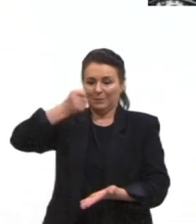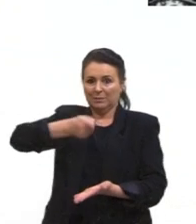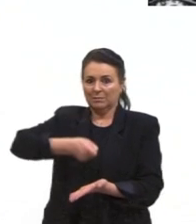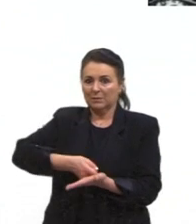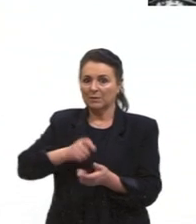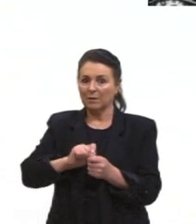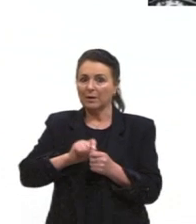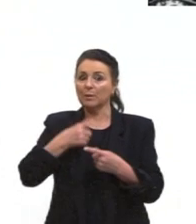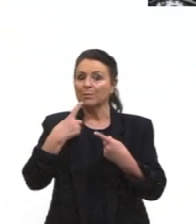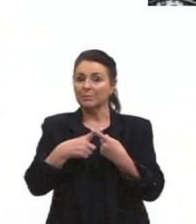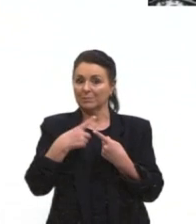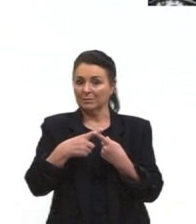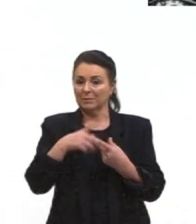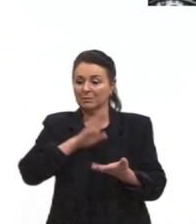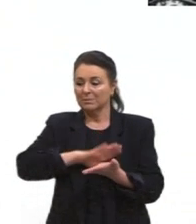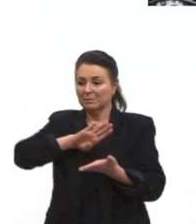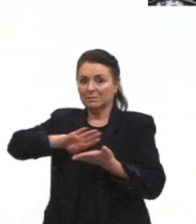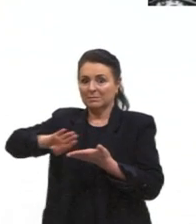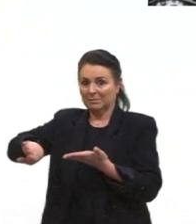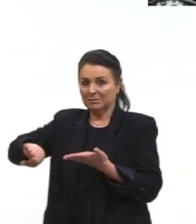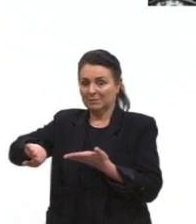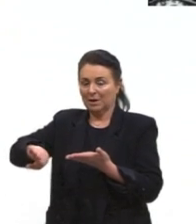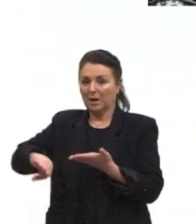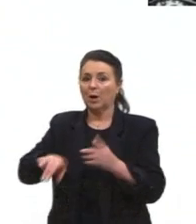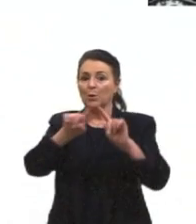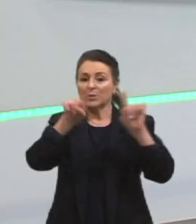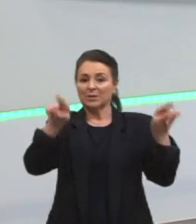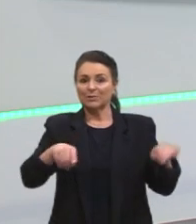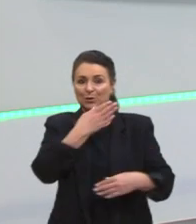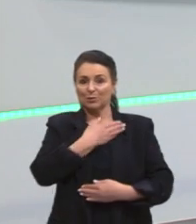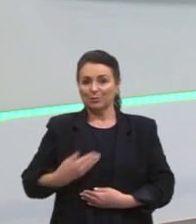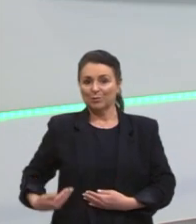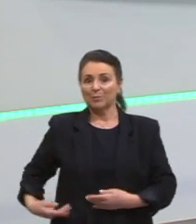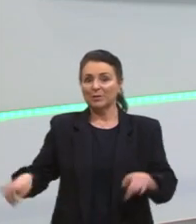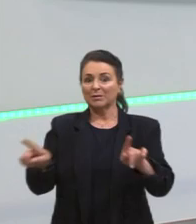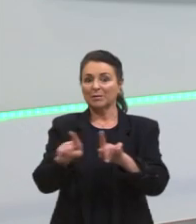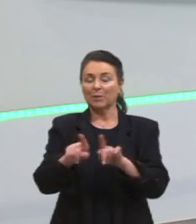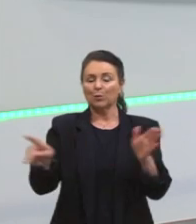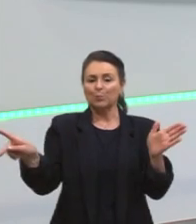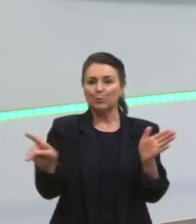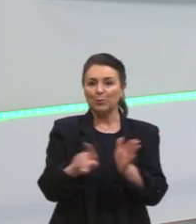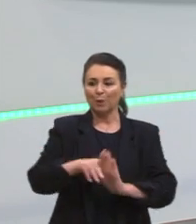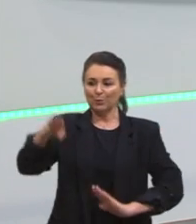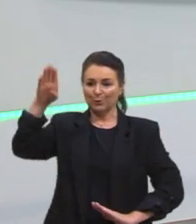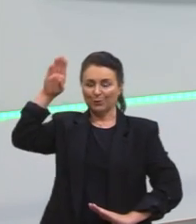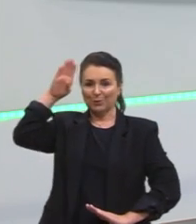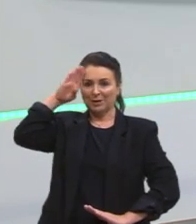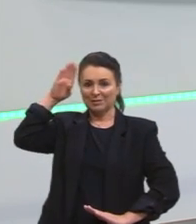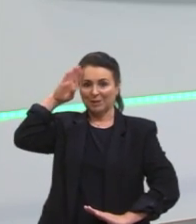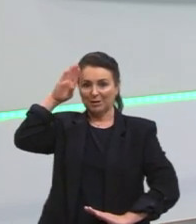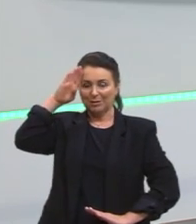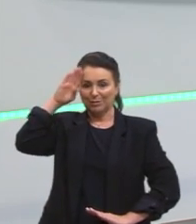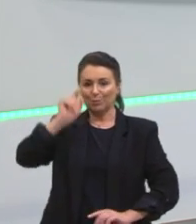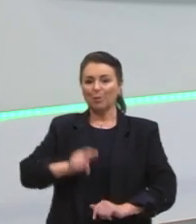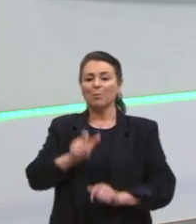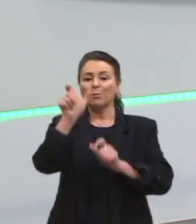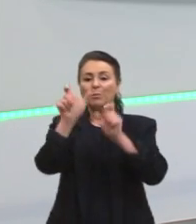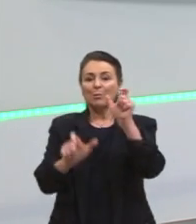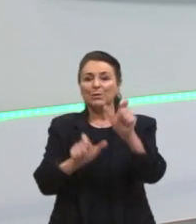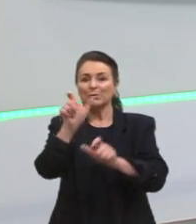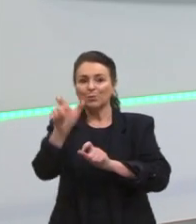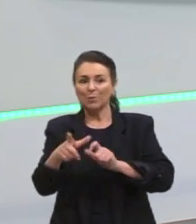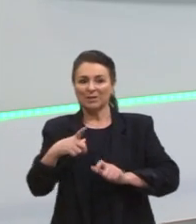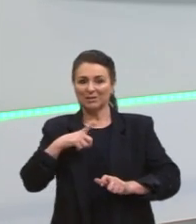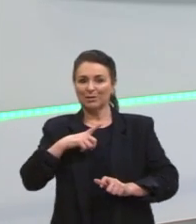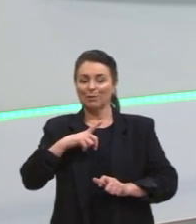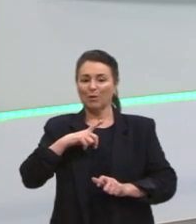aconteceu para tirar do serviço público e do próprio exército militares que não fossem conservadores,